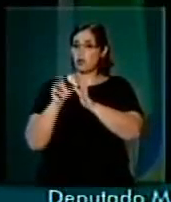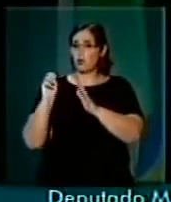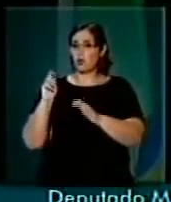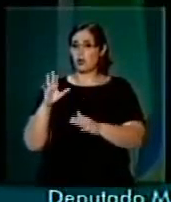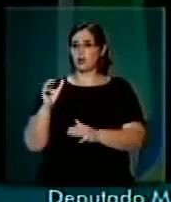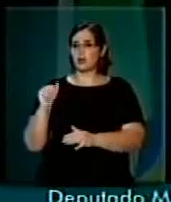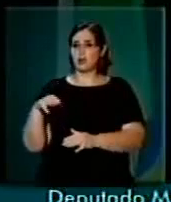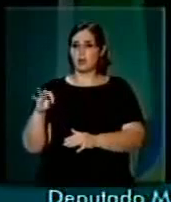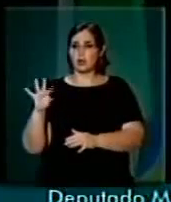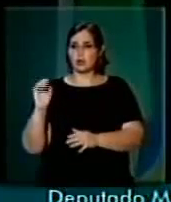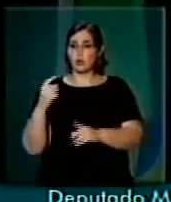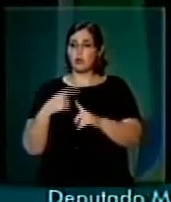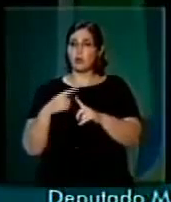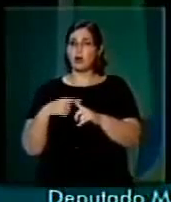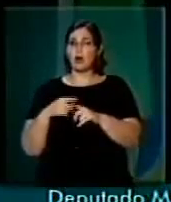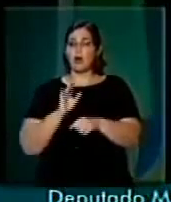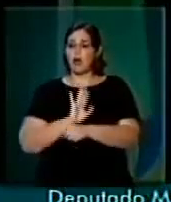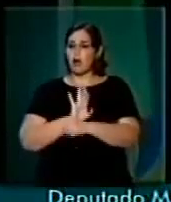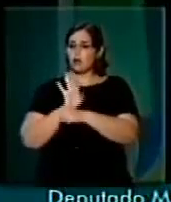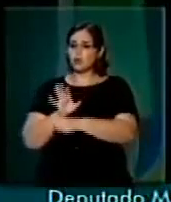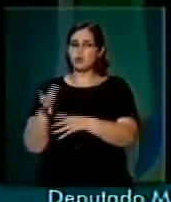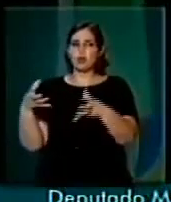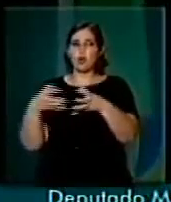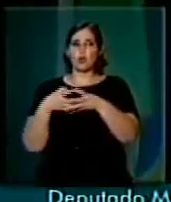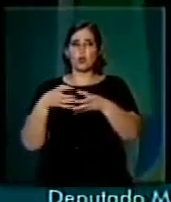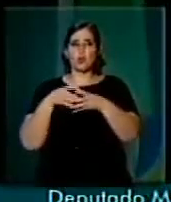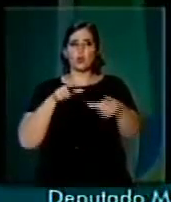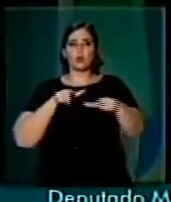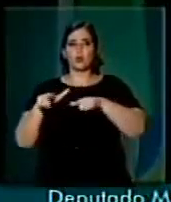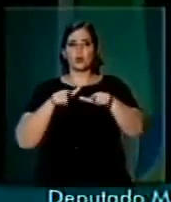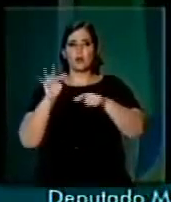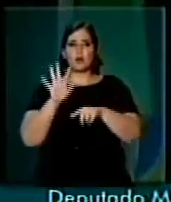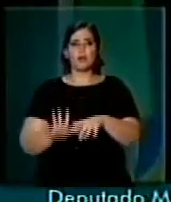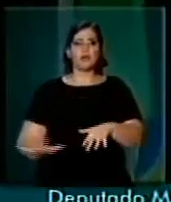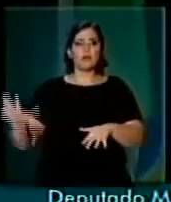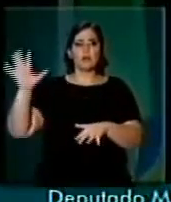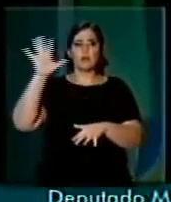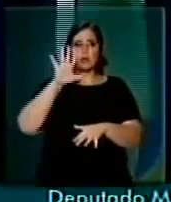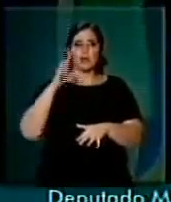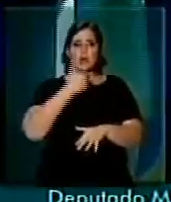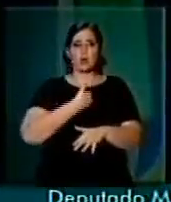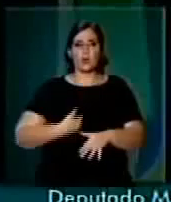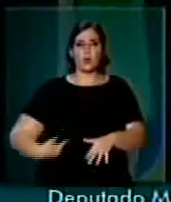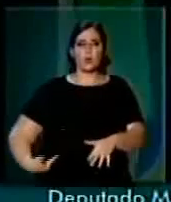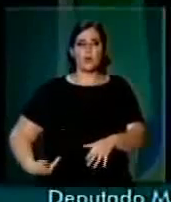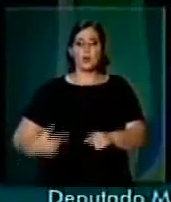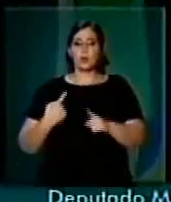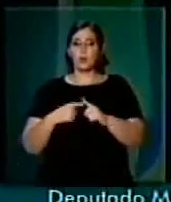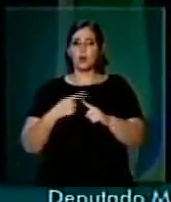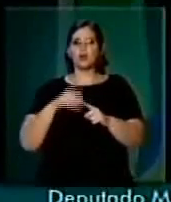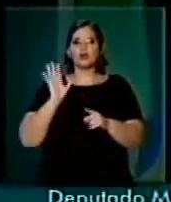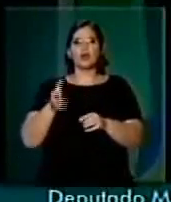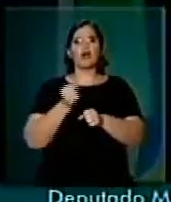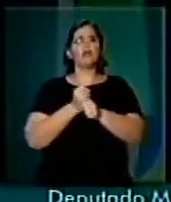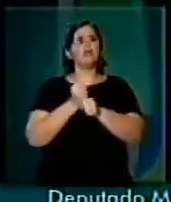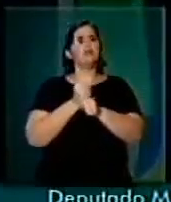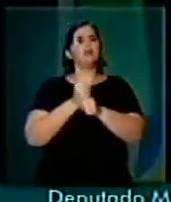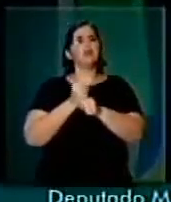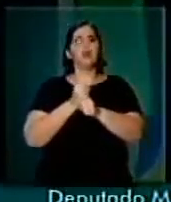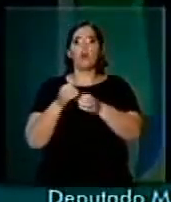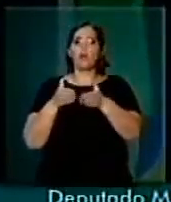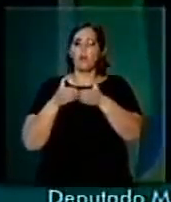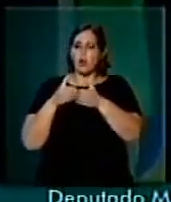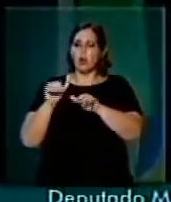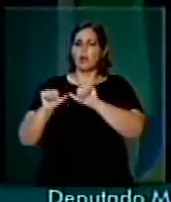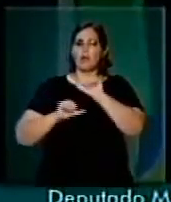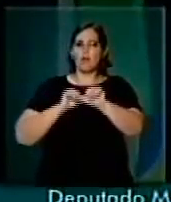aos servidores públicos federais que desde há muito reivindicam a melhoria